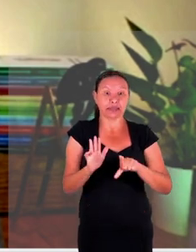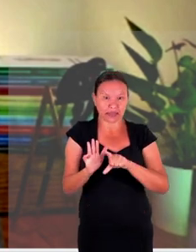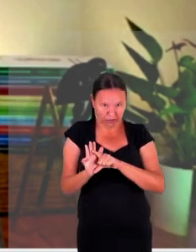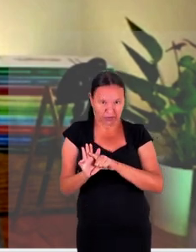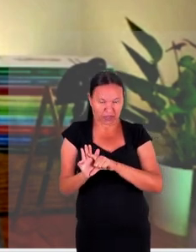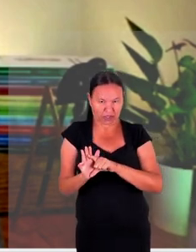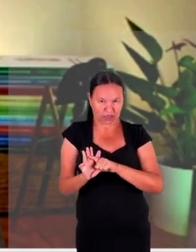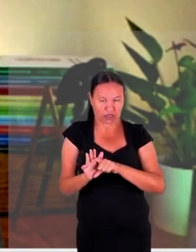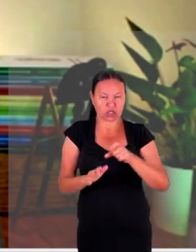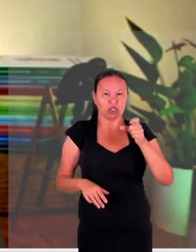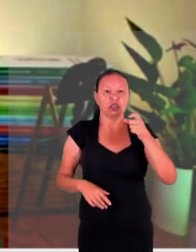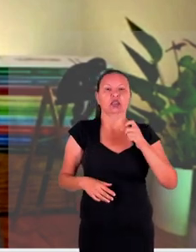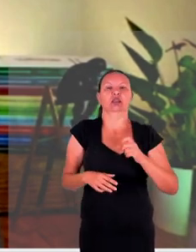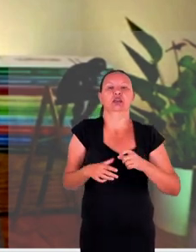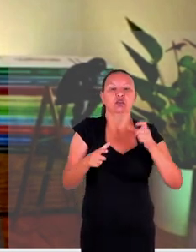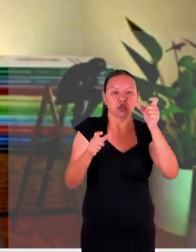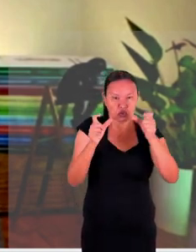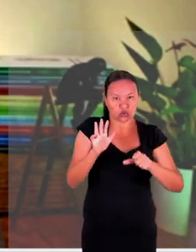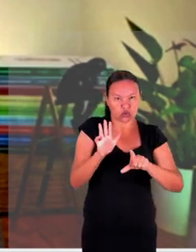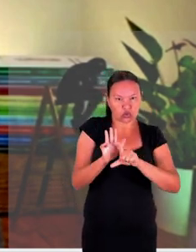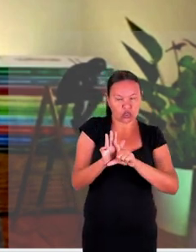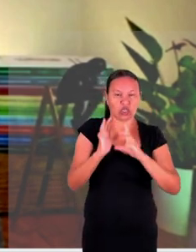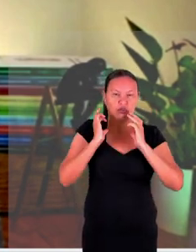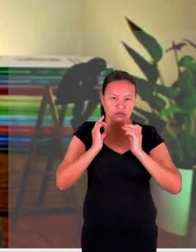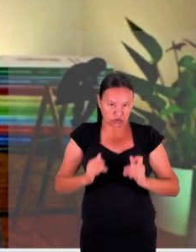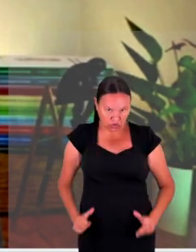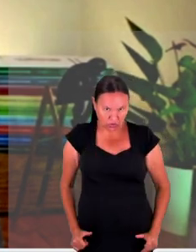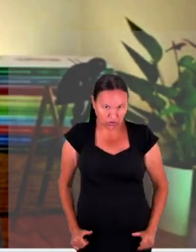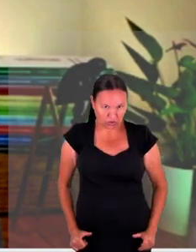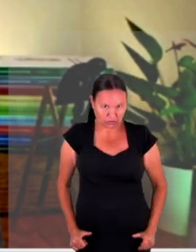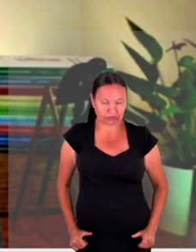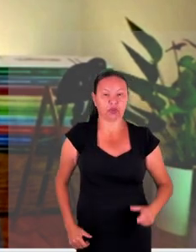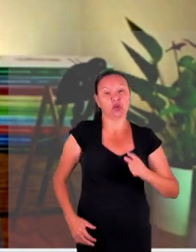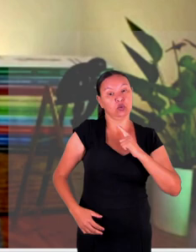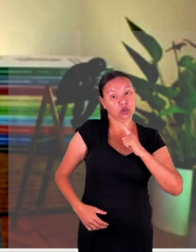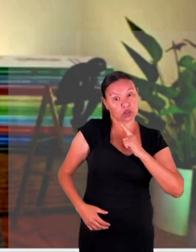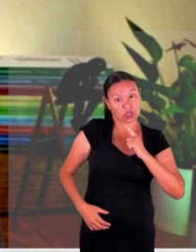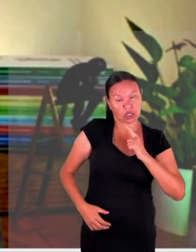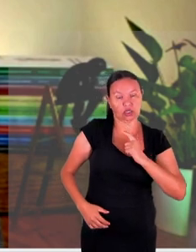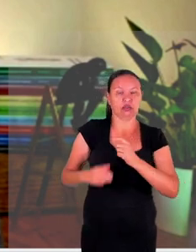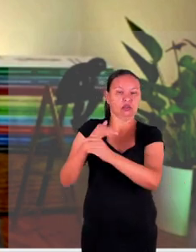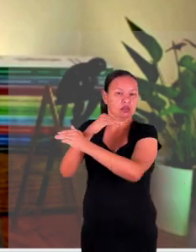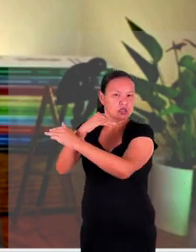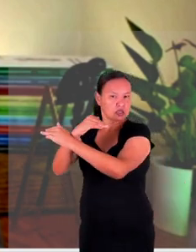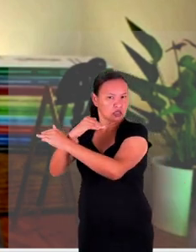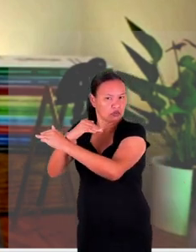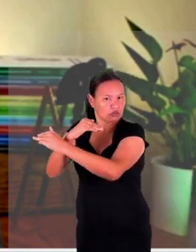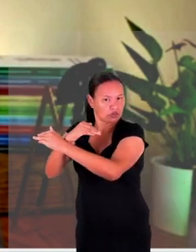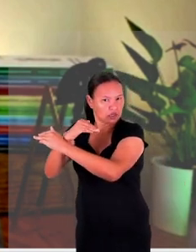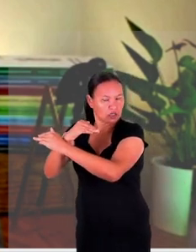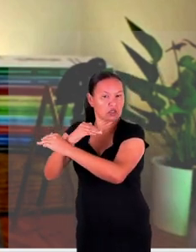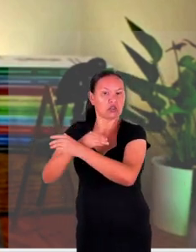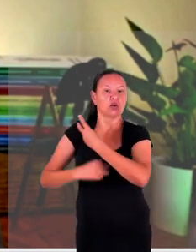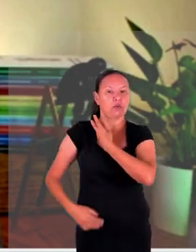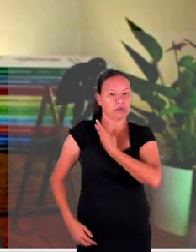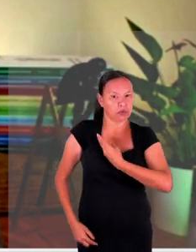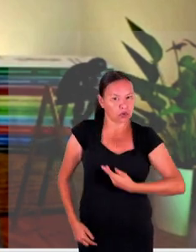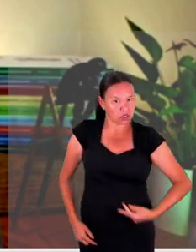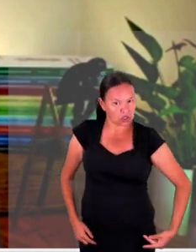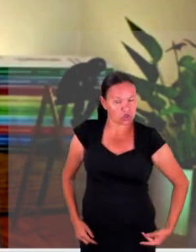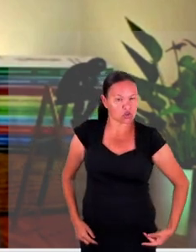das dimensões dos direitos humanos sejam eles os direitos civis sejam eles os direitos políticos